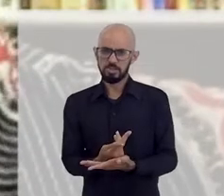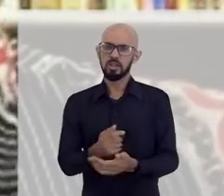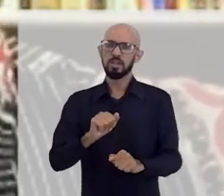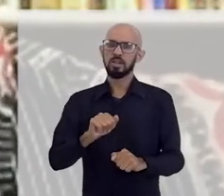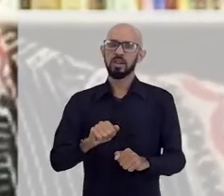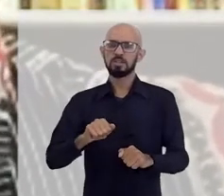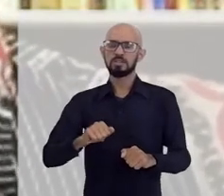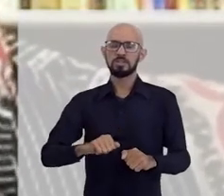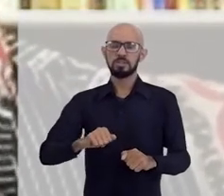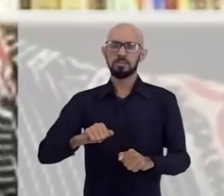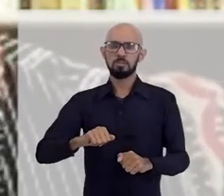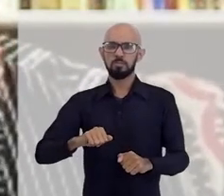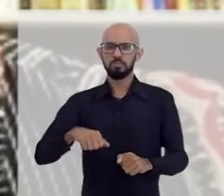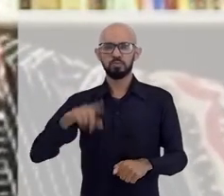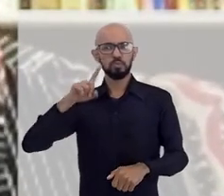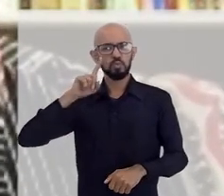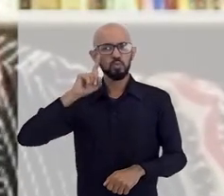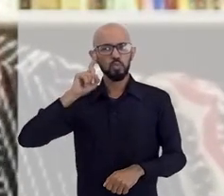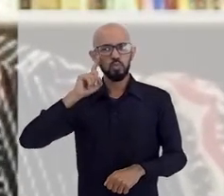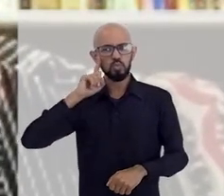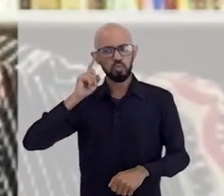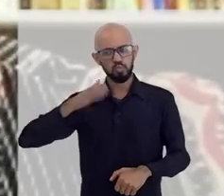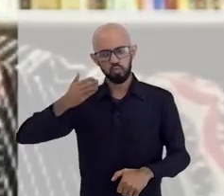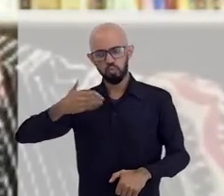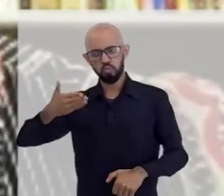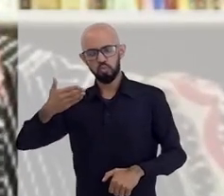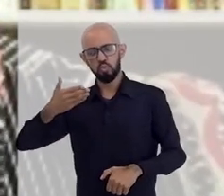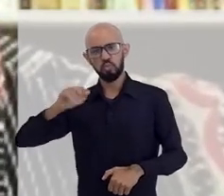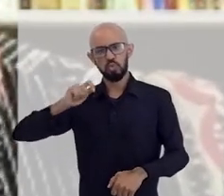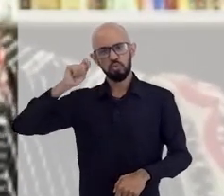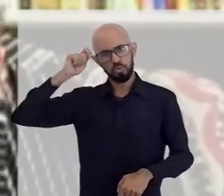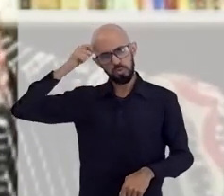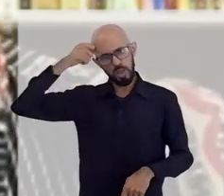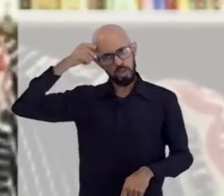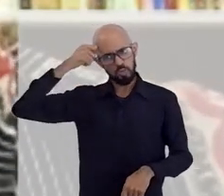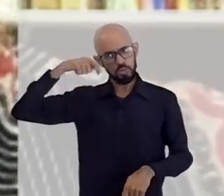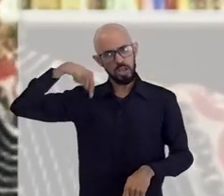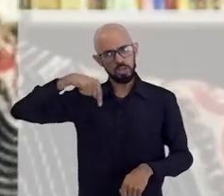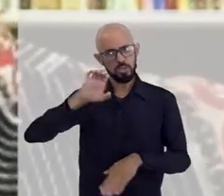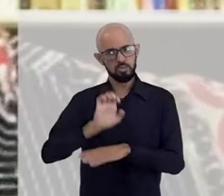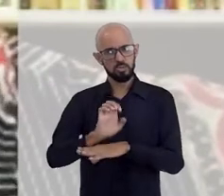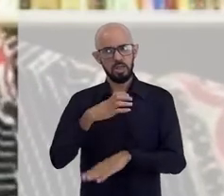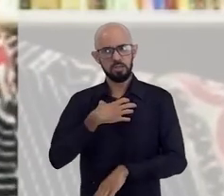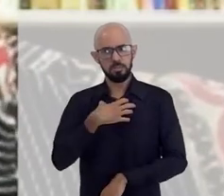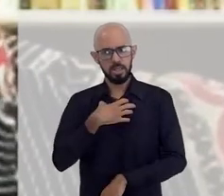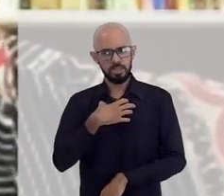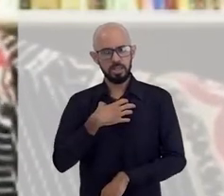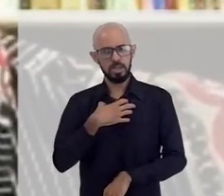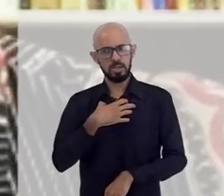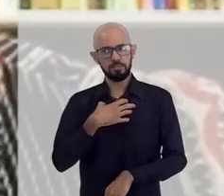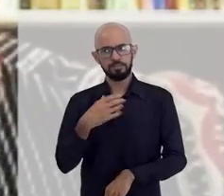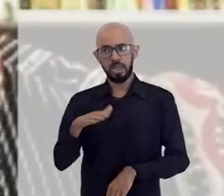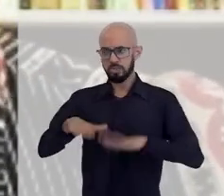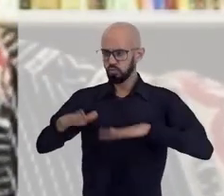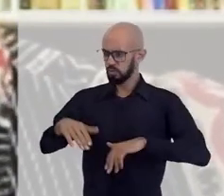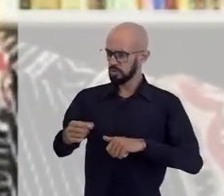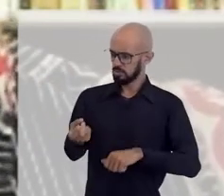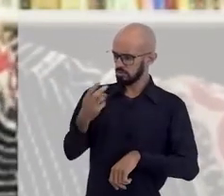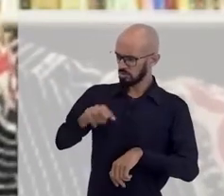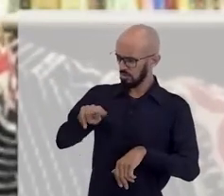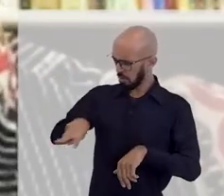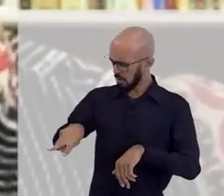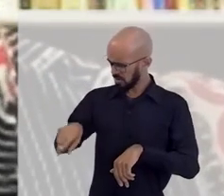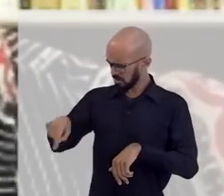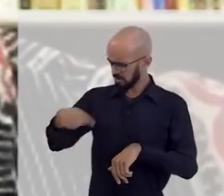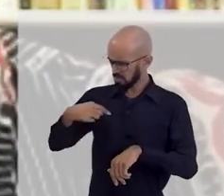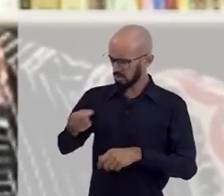colocado no nosso dia a dia enquanto negros na Bahia. Nós também somos olhados de forma estranha quando a gente está em certos espaços e